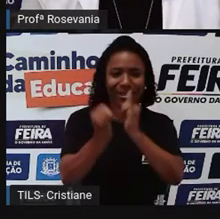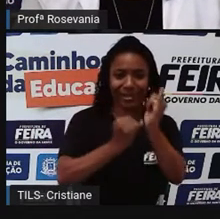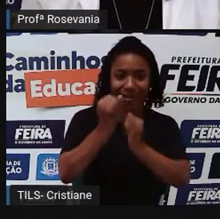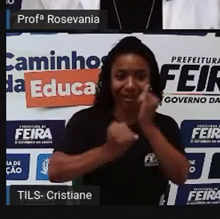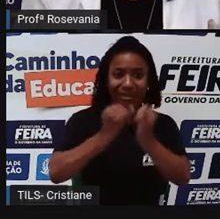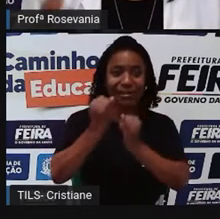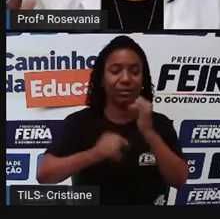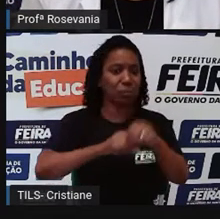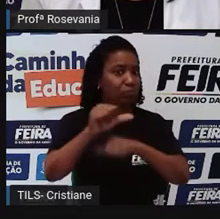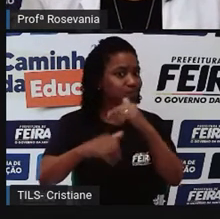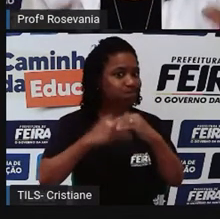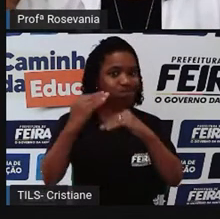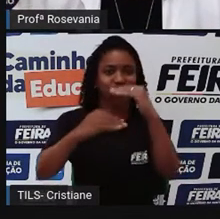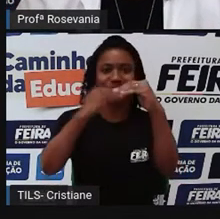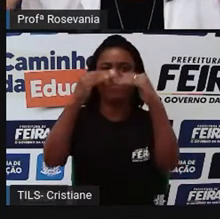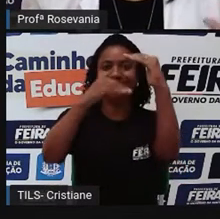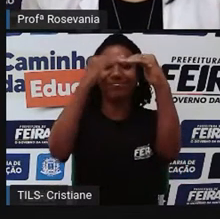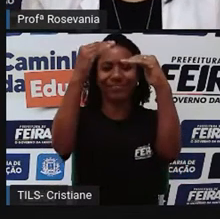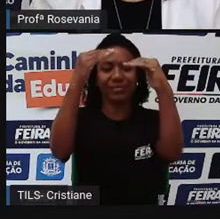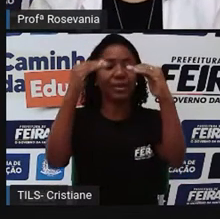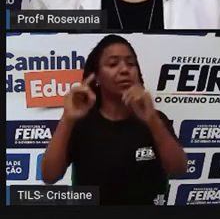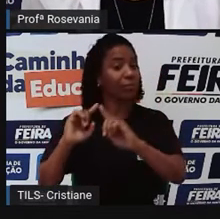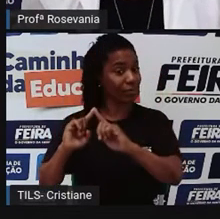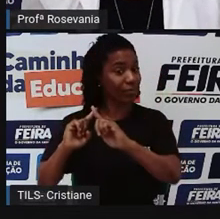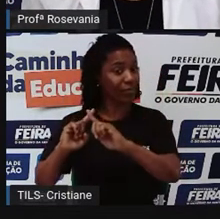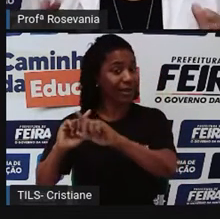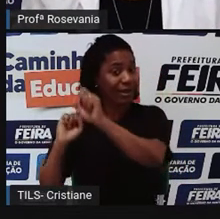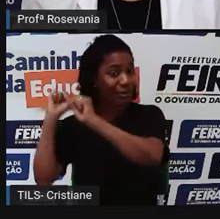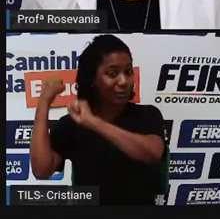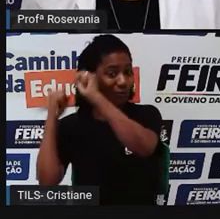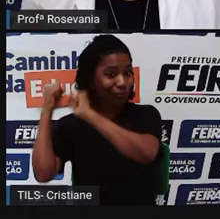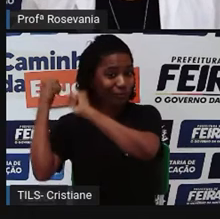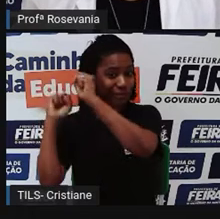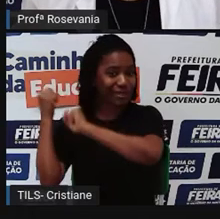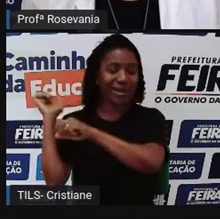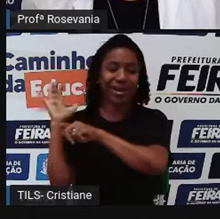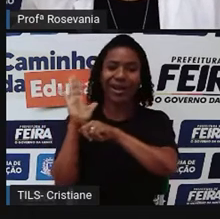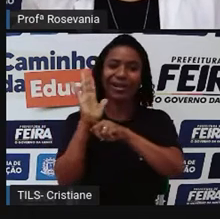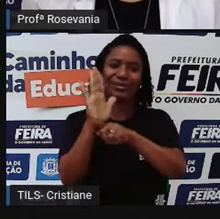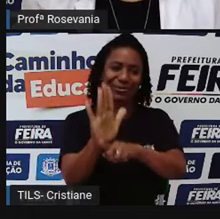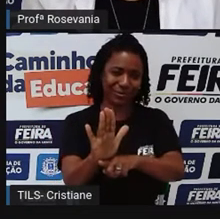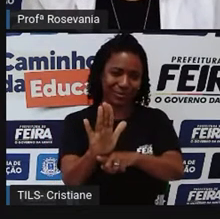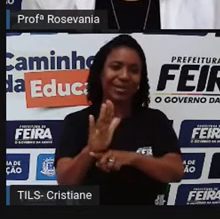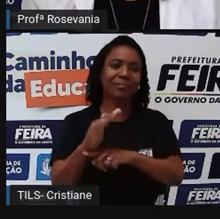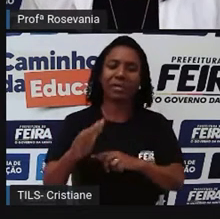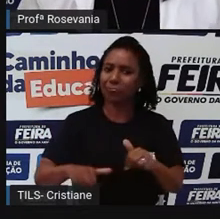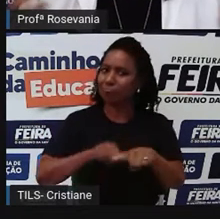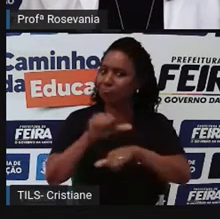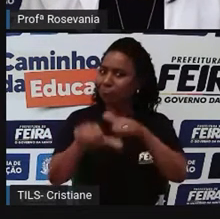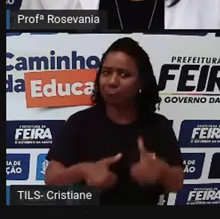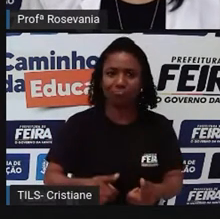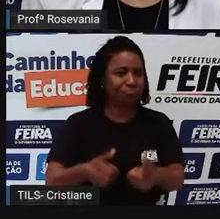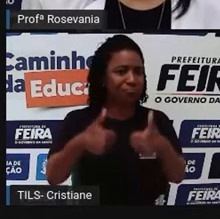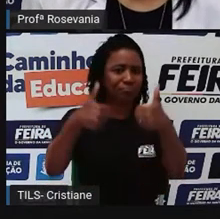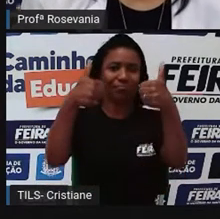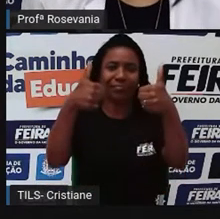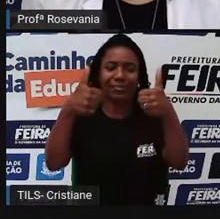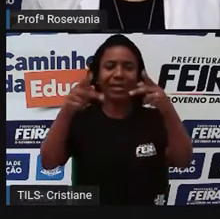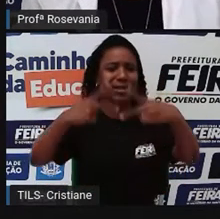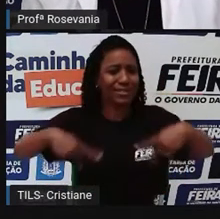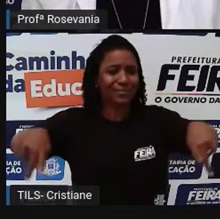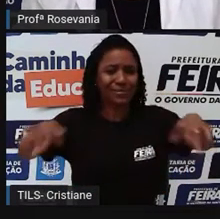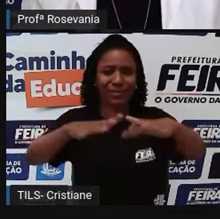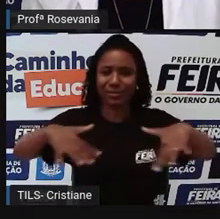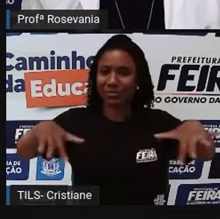Porque a própria indústria exige isso para que ela funcione da melhor forma possível. E a população local